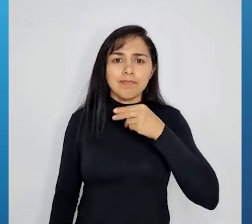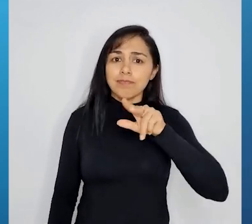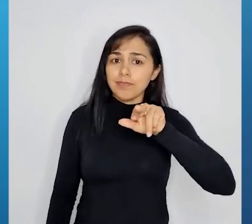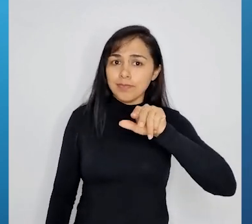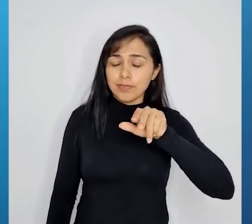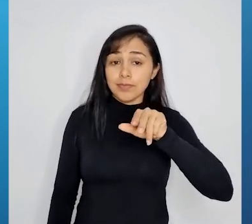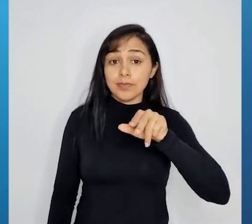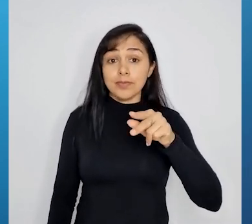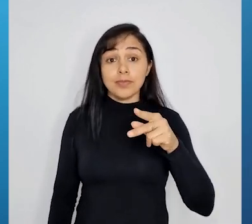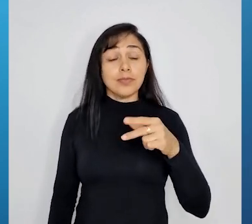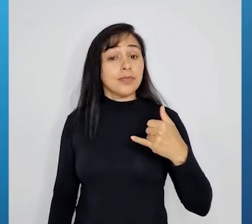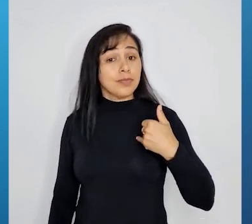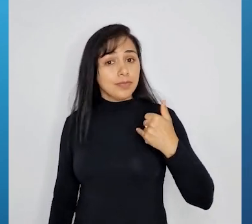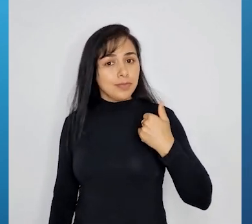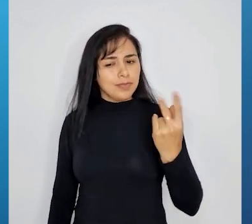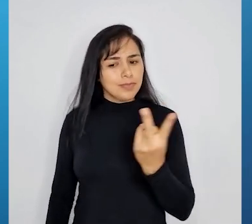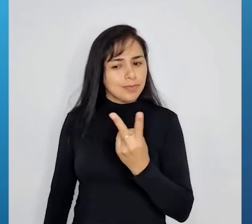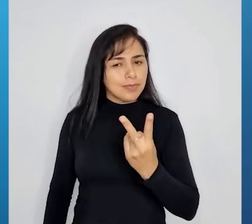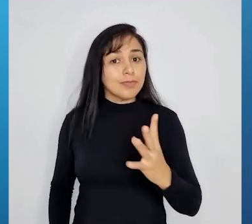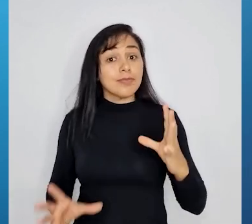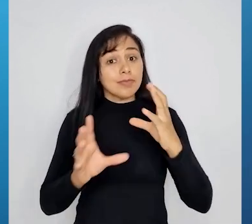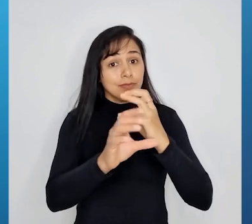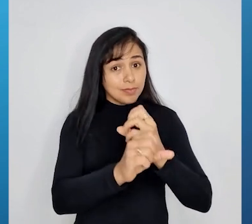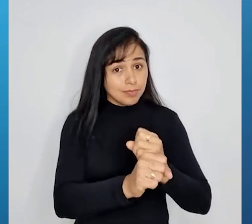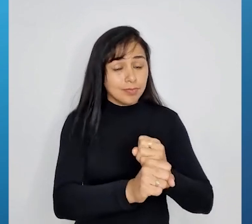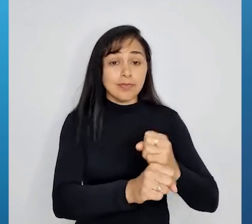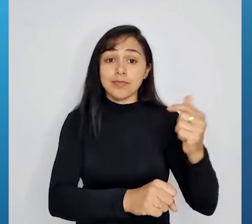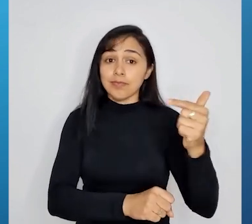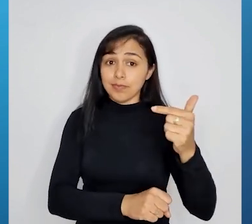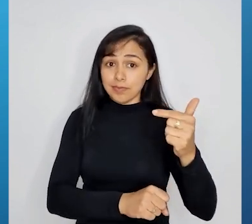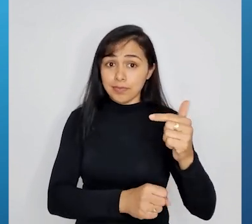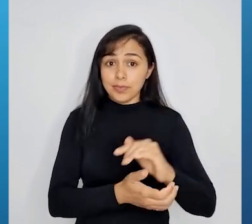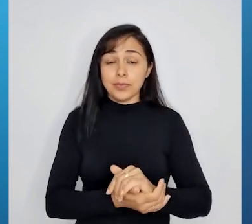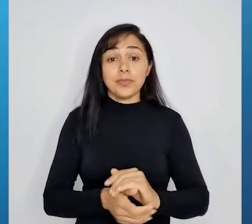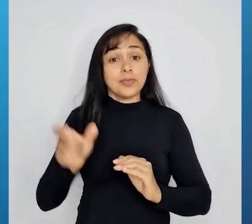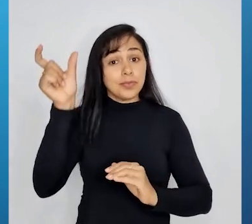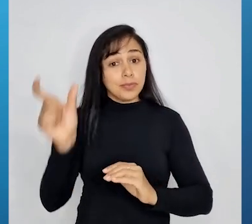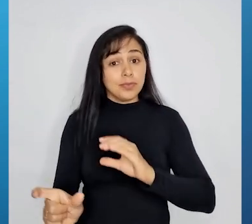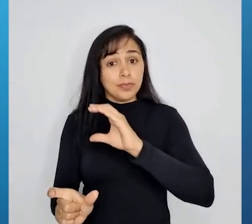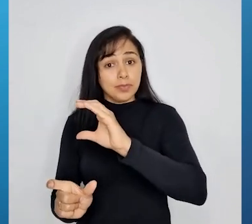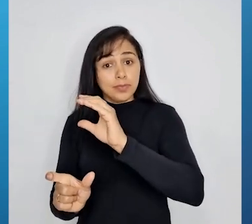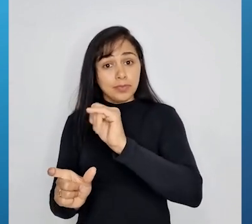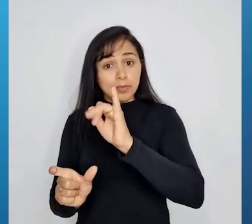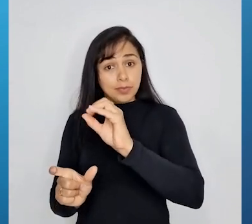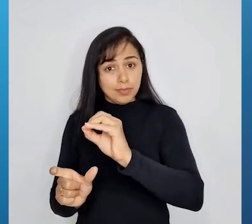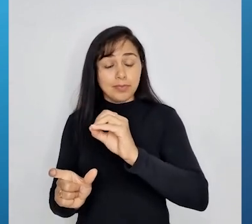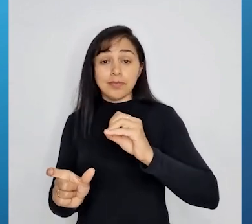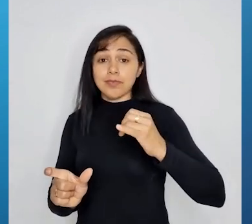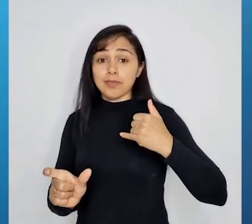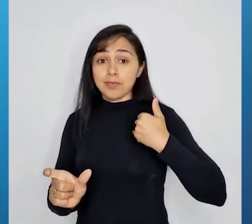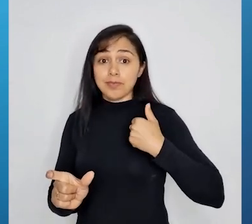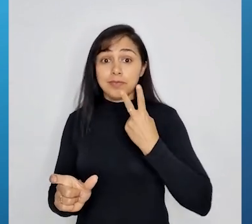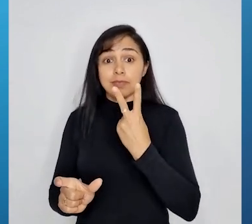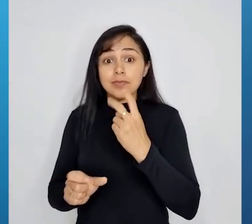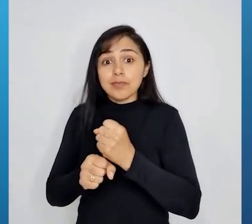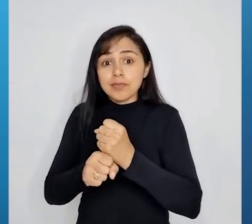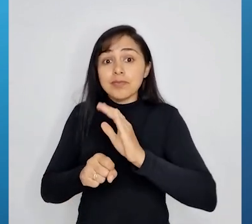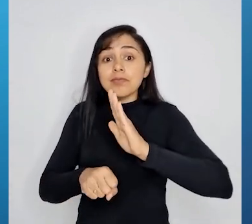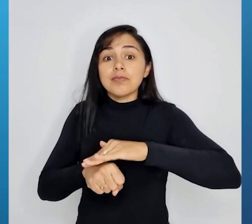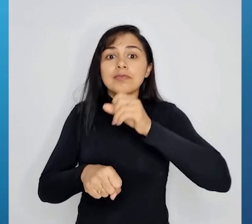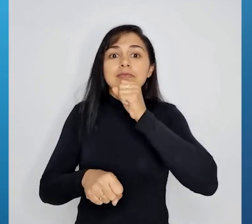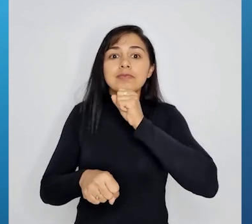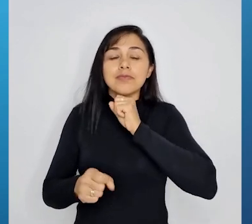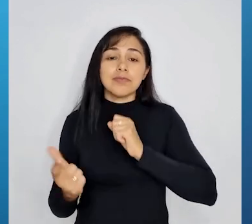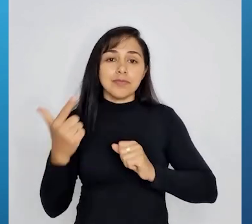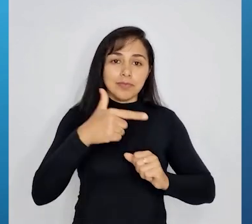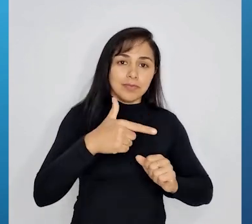22 anos. Caio é dois anos mais velho que Pedro. Qual era a idade de Caio em 2011?